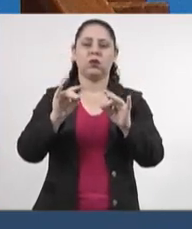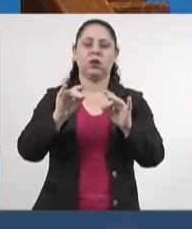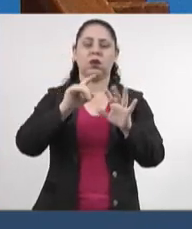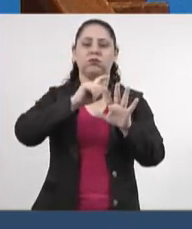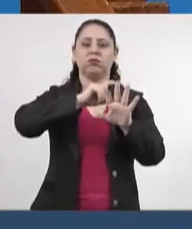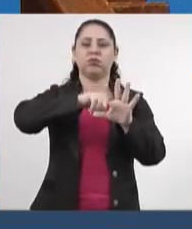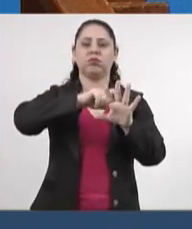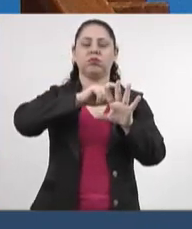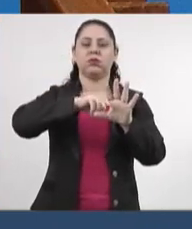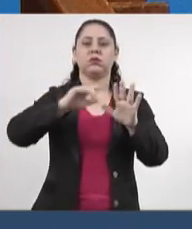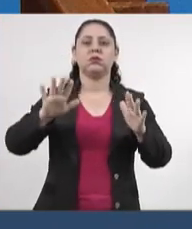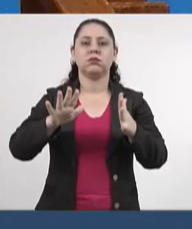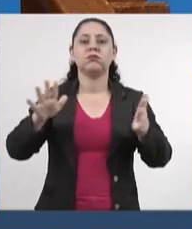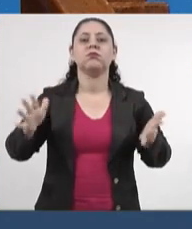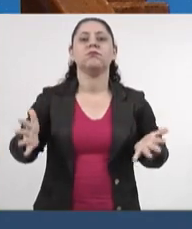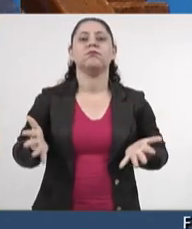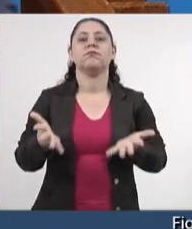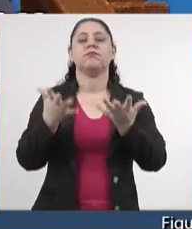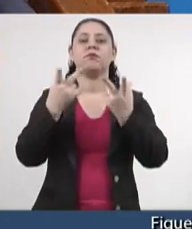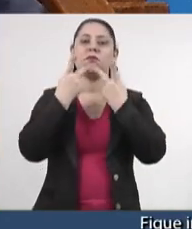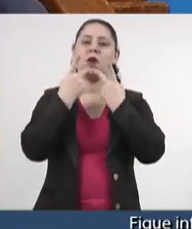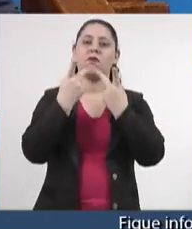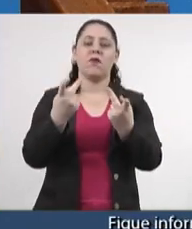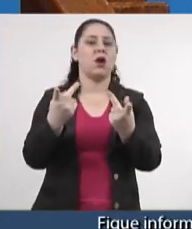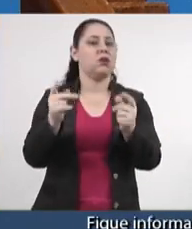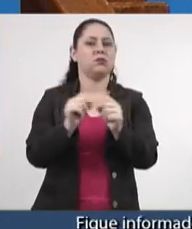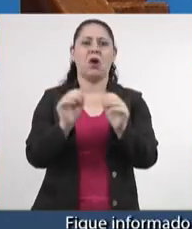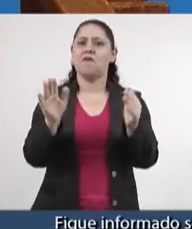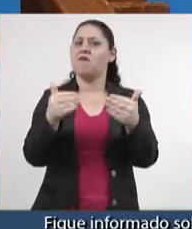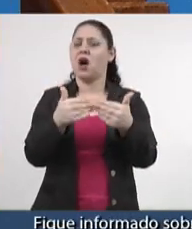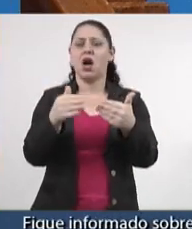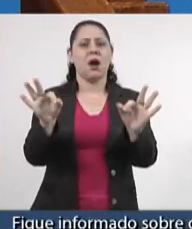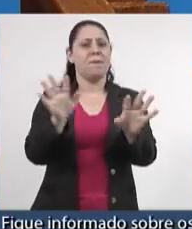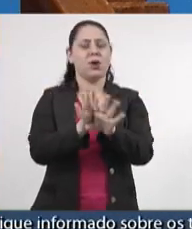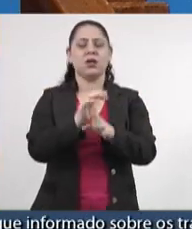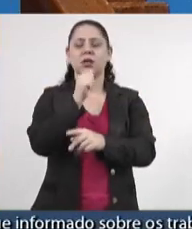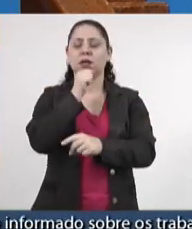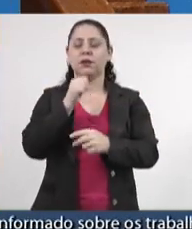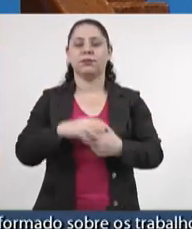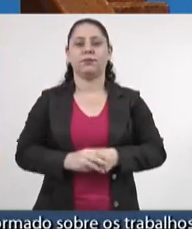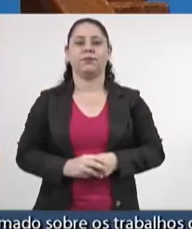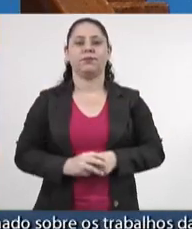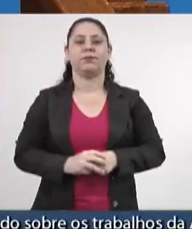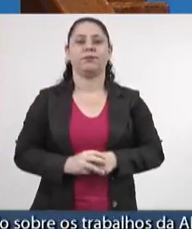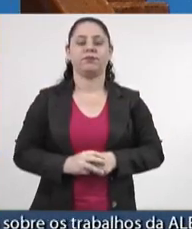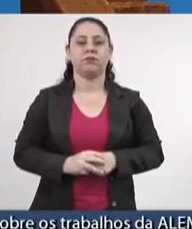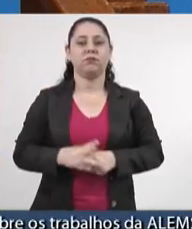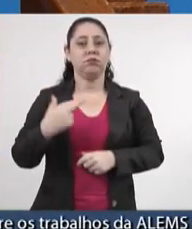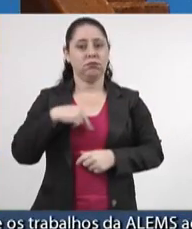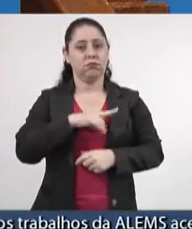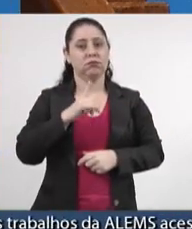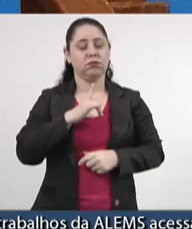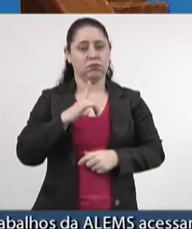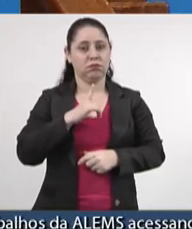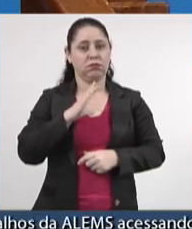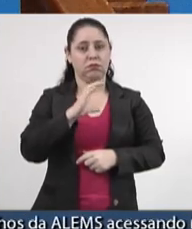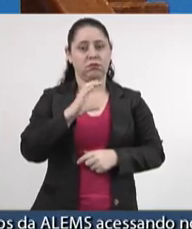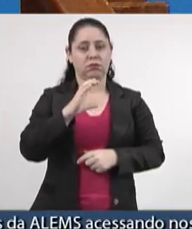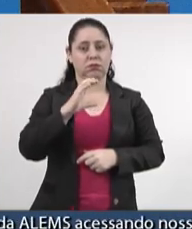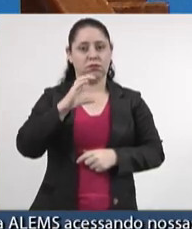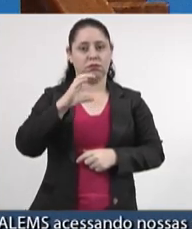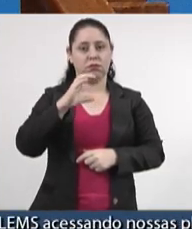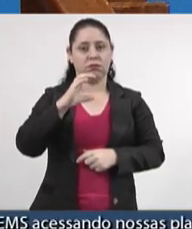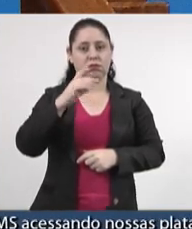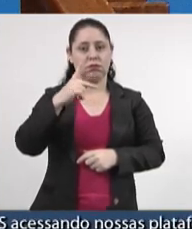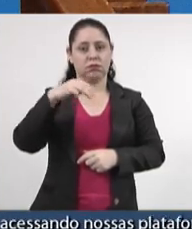incentivando uma narrativa que não está fechada, deputado Rafael Tavares. Nós temos uma CPMI.